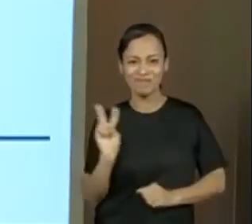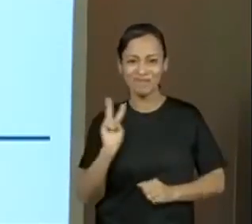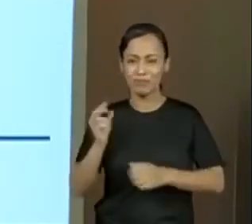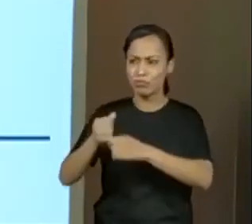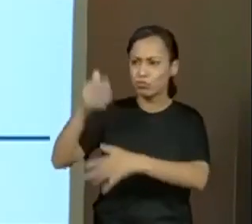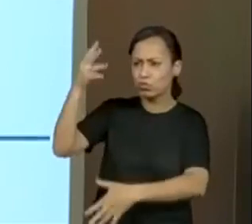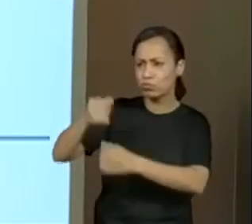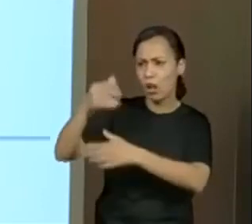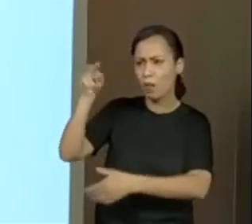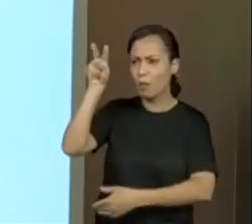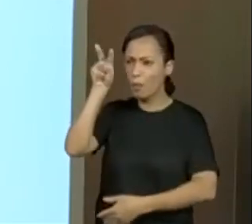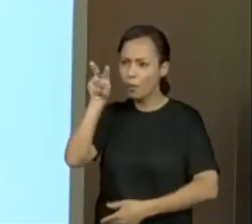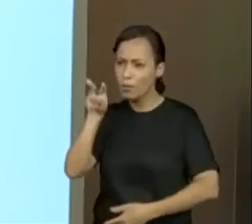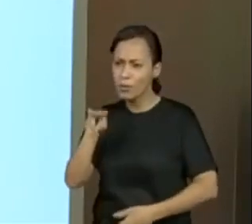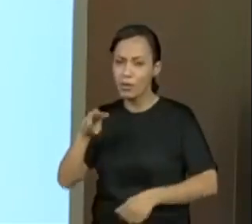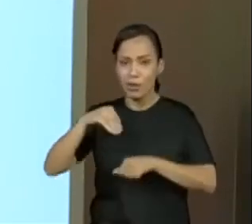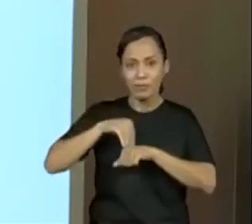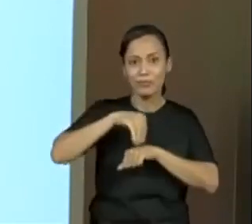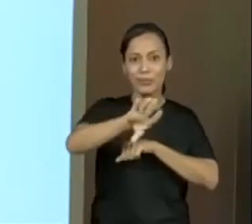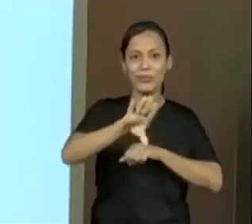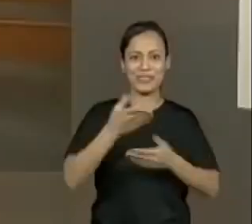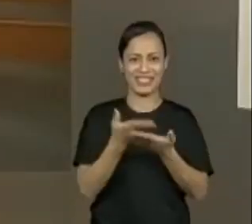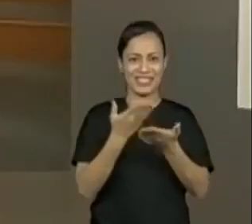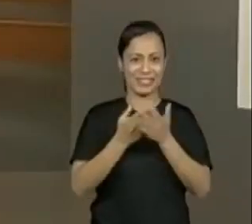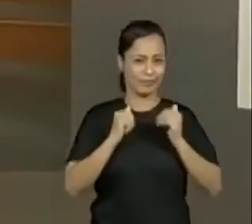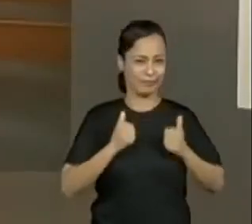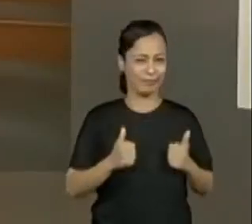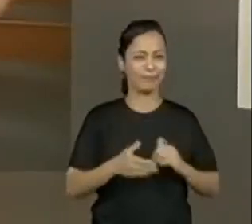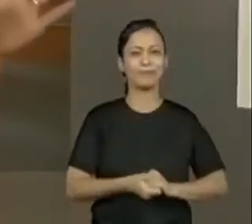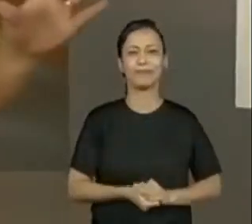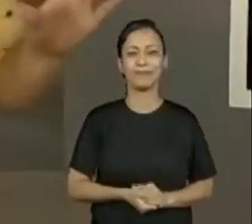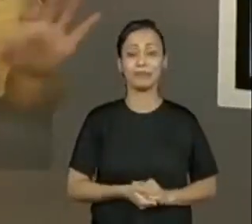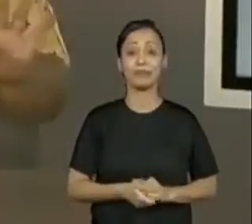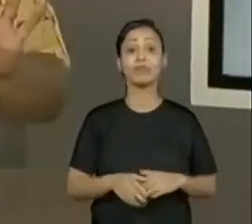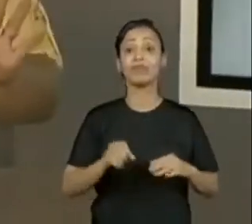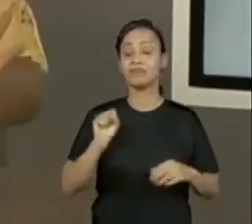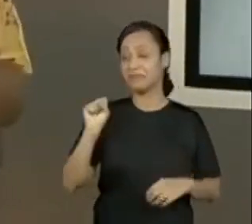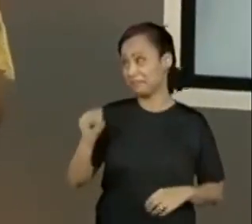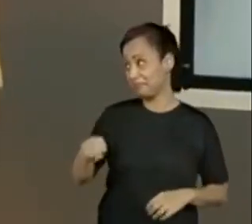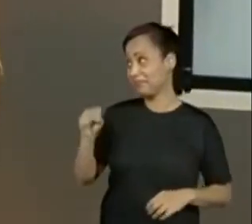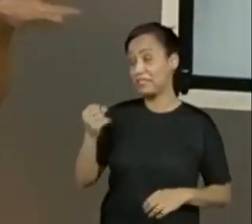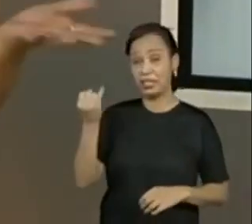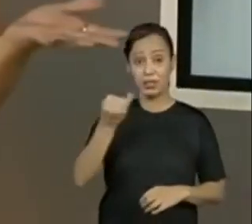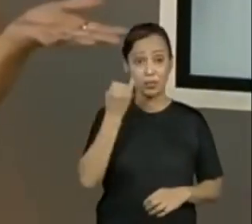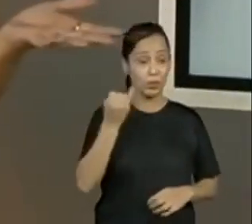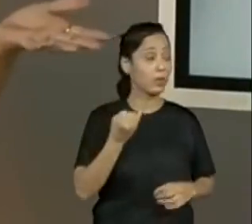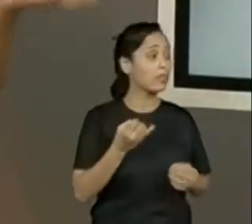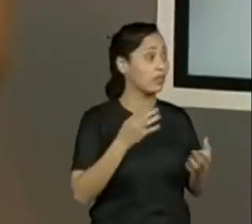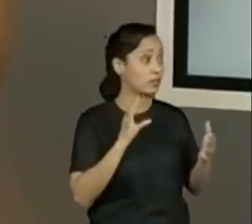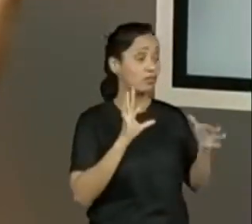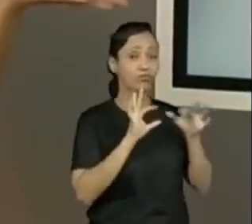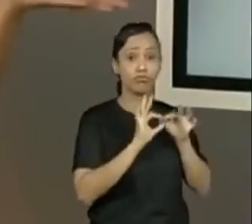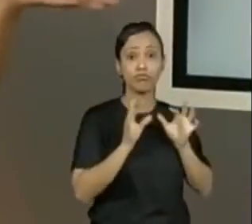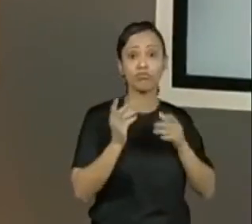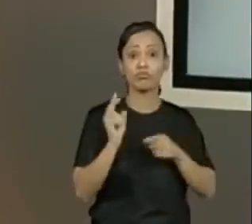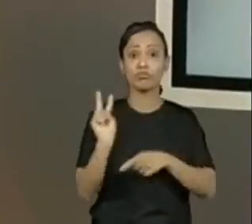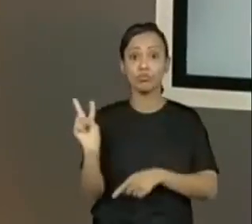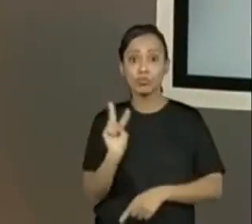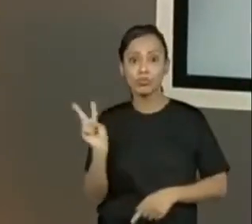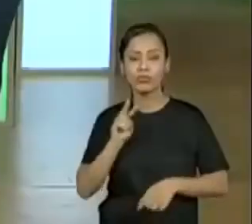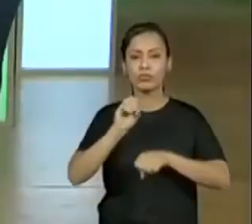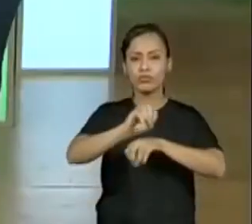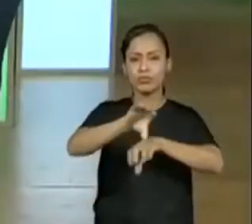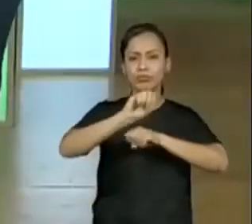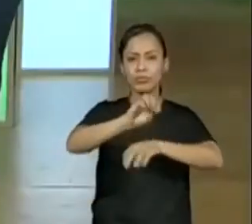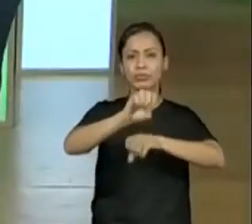e ajudar na leitura das atividades da aula. Sim, todo esse auxílio é muito importante para a construção do conhecimento. Com você,